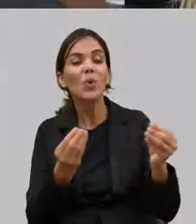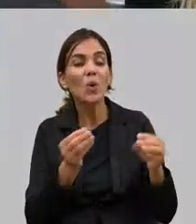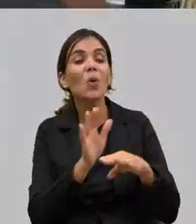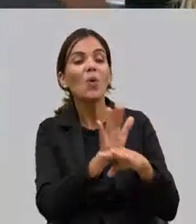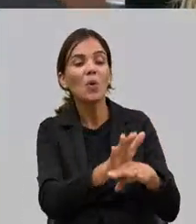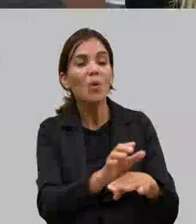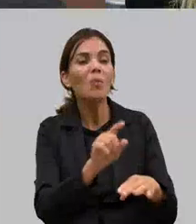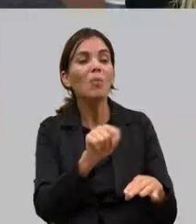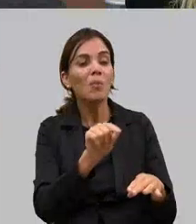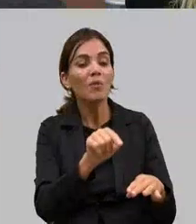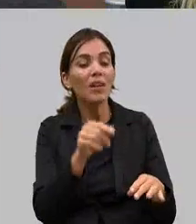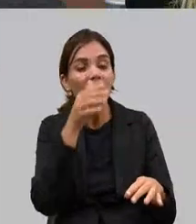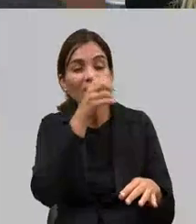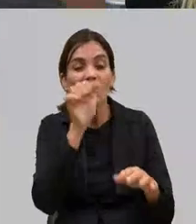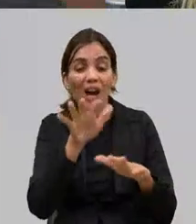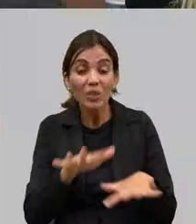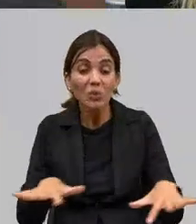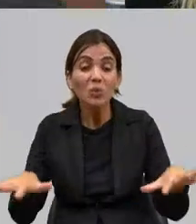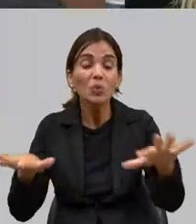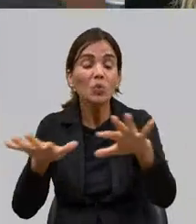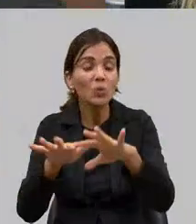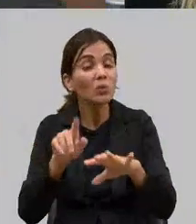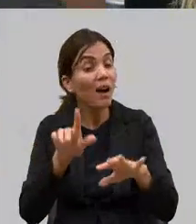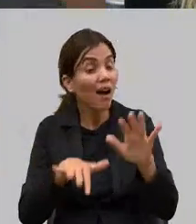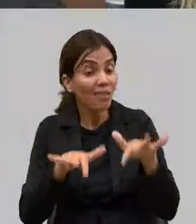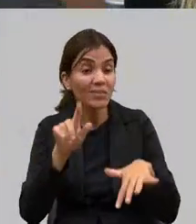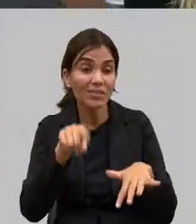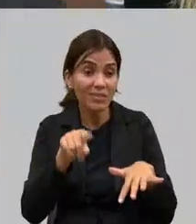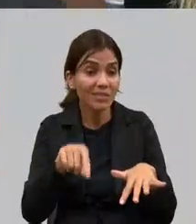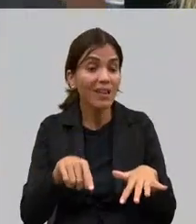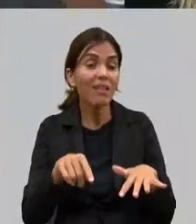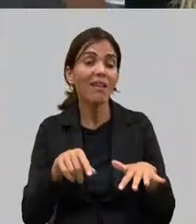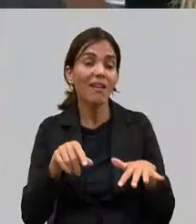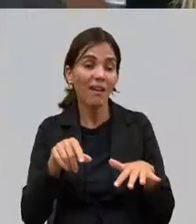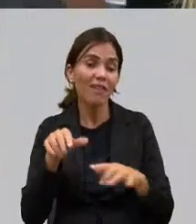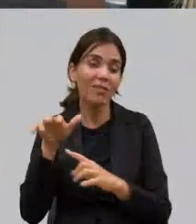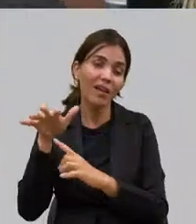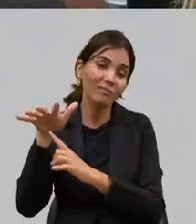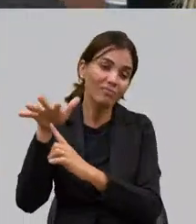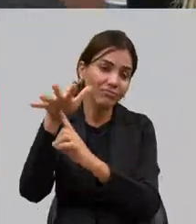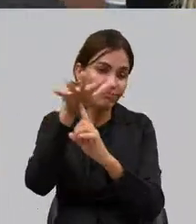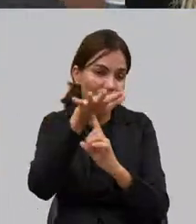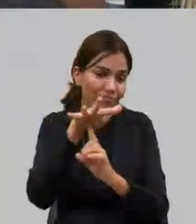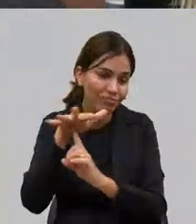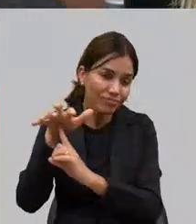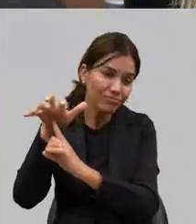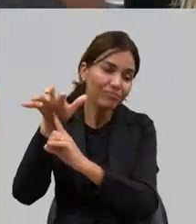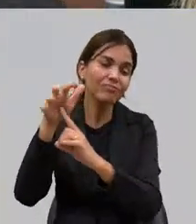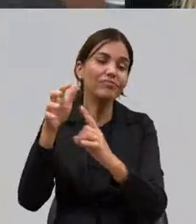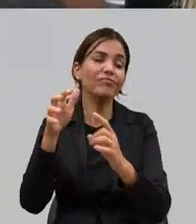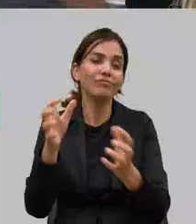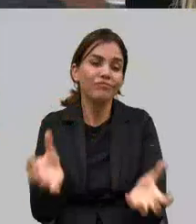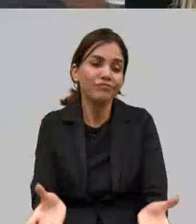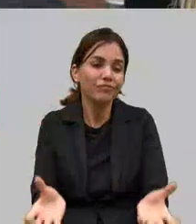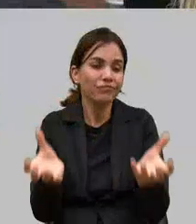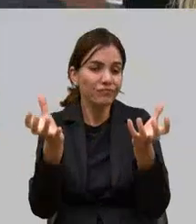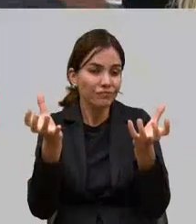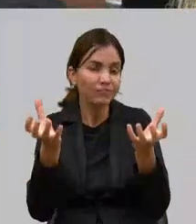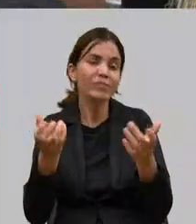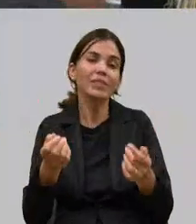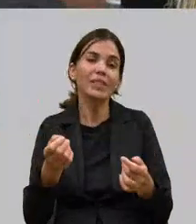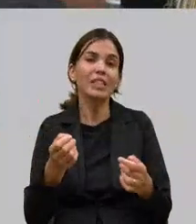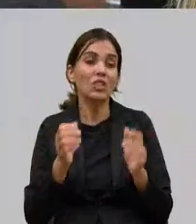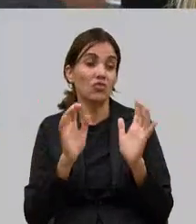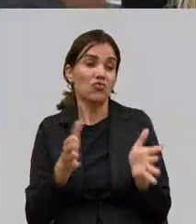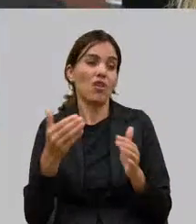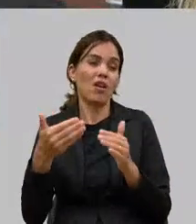uma cadeia de produtores de uma região e agilidade muitas vezes é necessária e eu tive com o